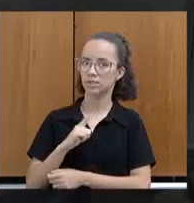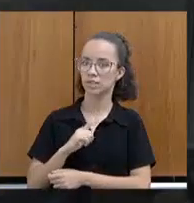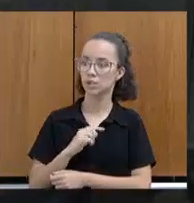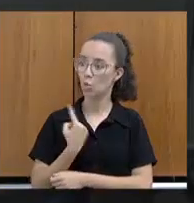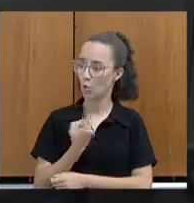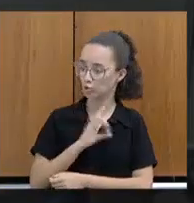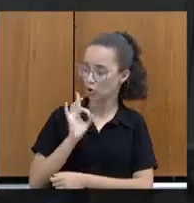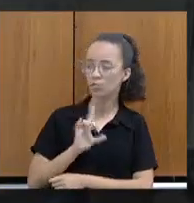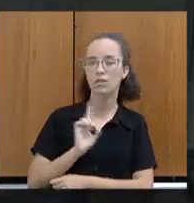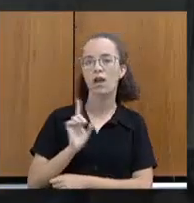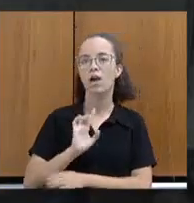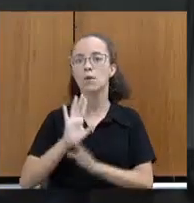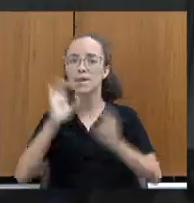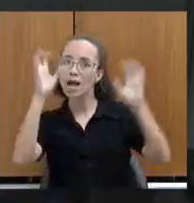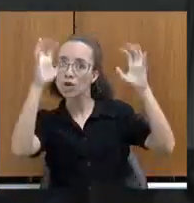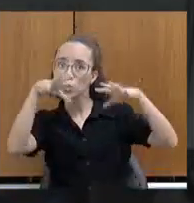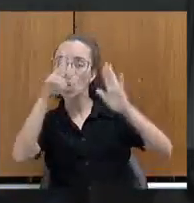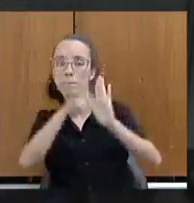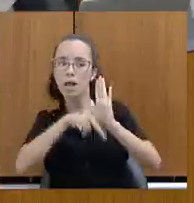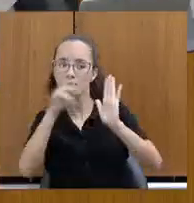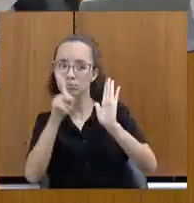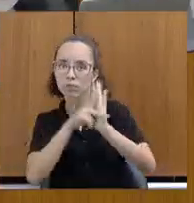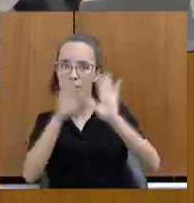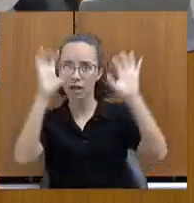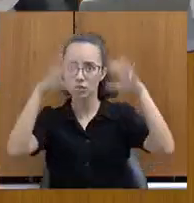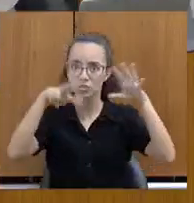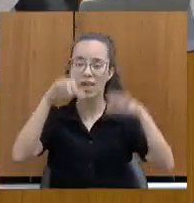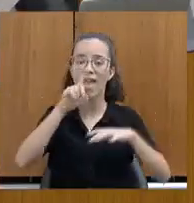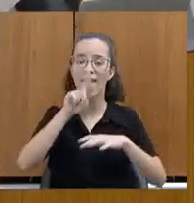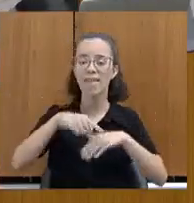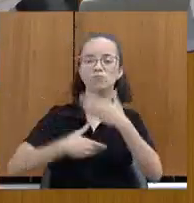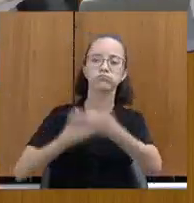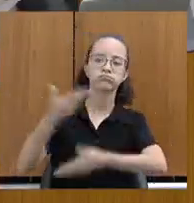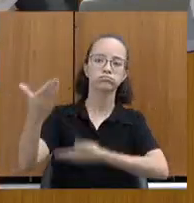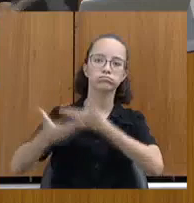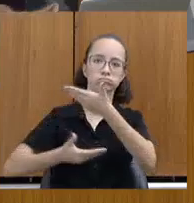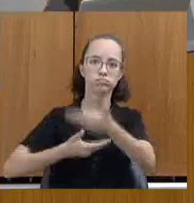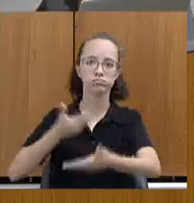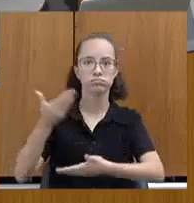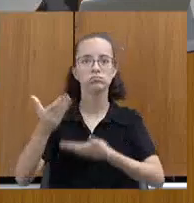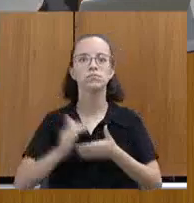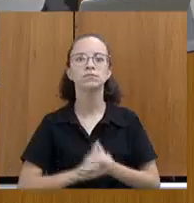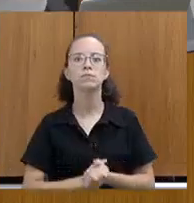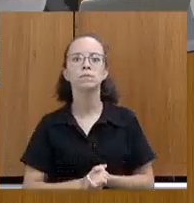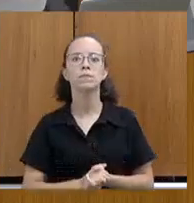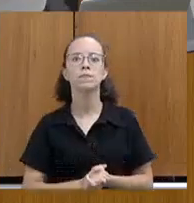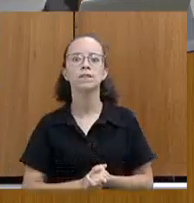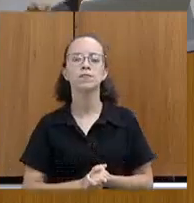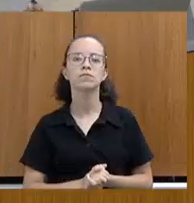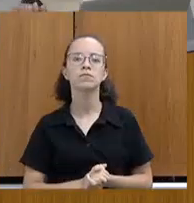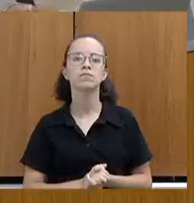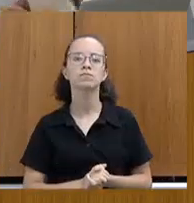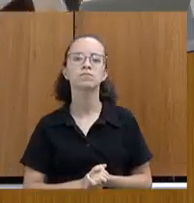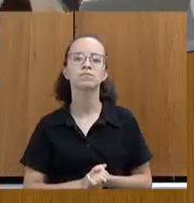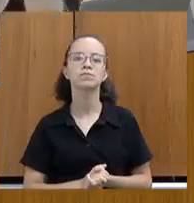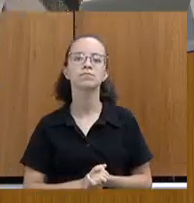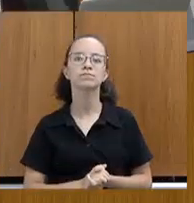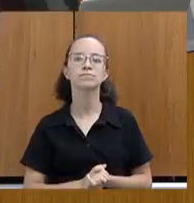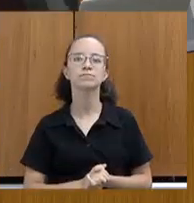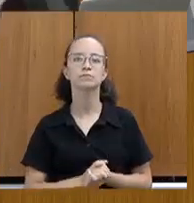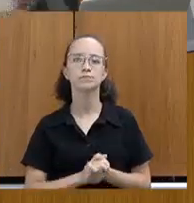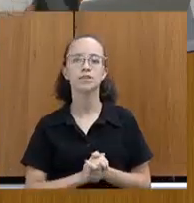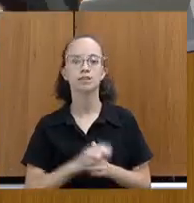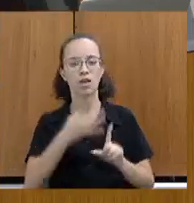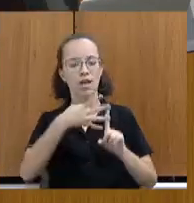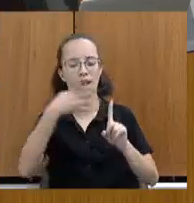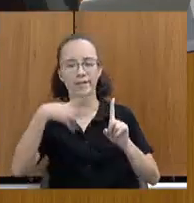o nosso, não. Esse plano das chuvas é um plano intersecretarista. É a pop de rua e, no caso, a LGBT.